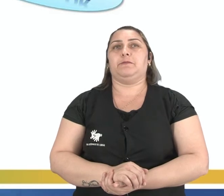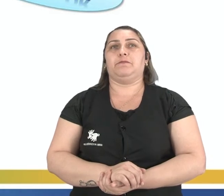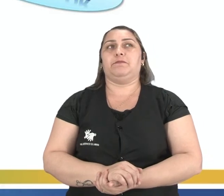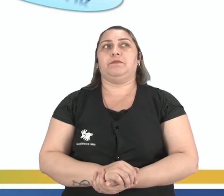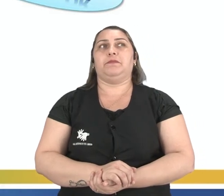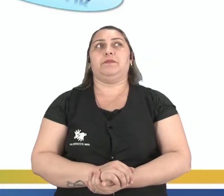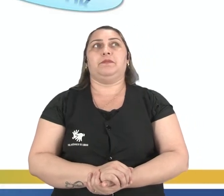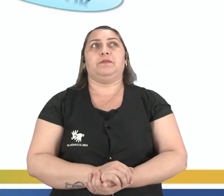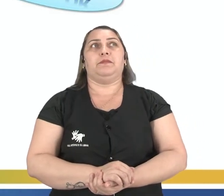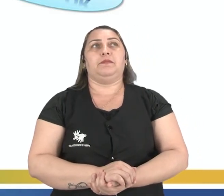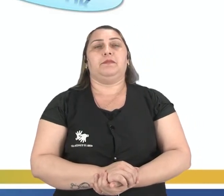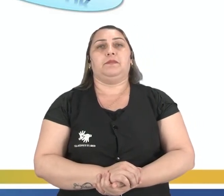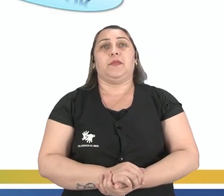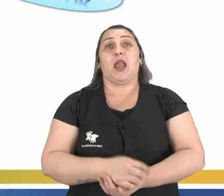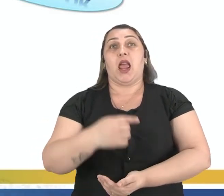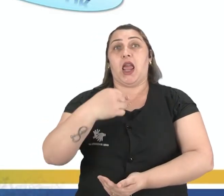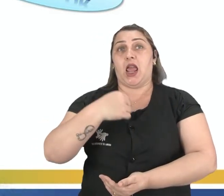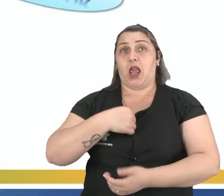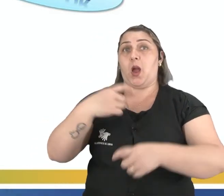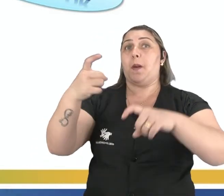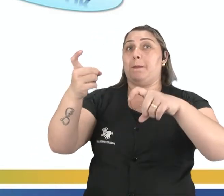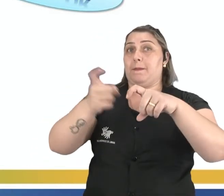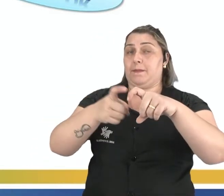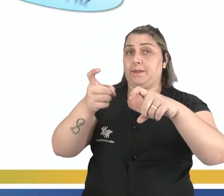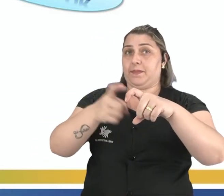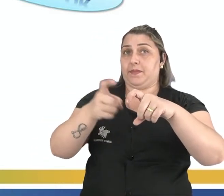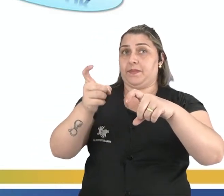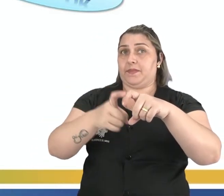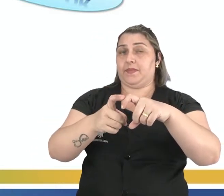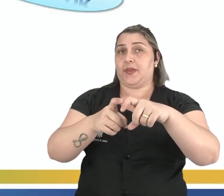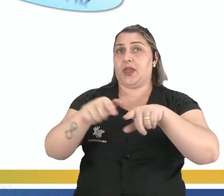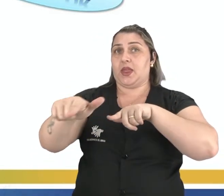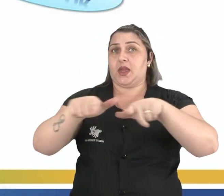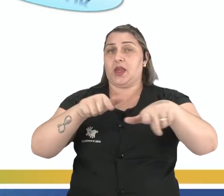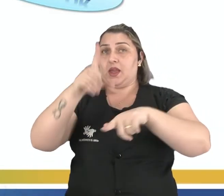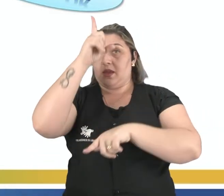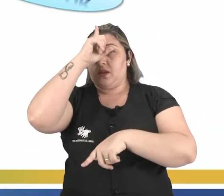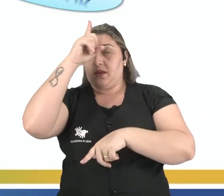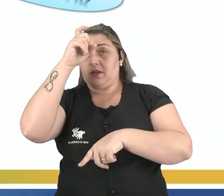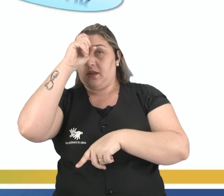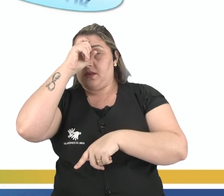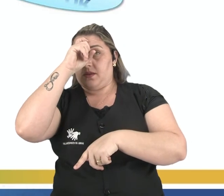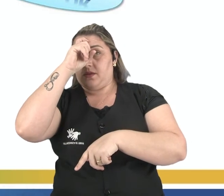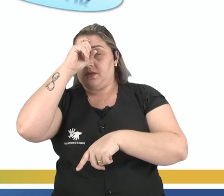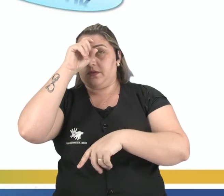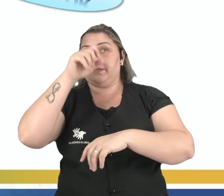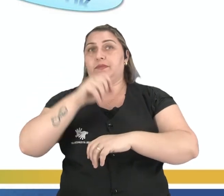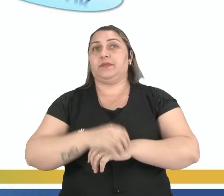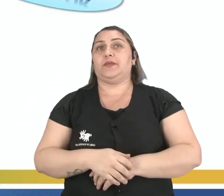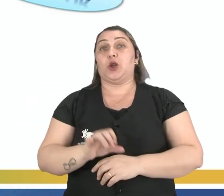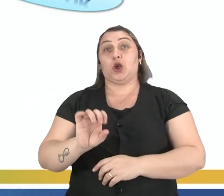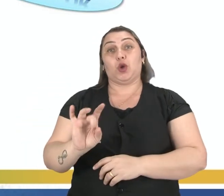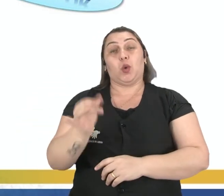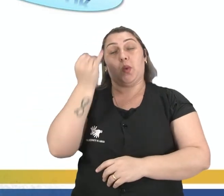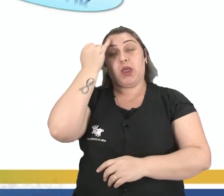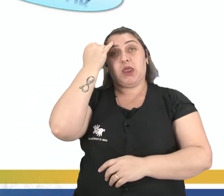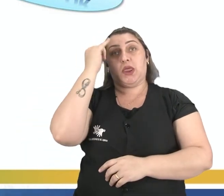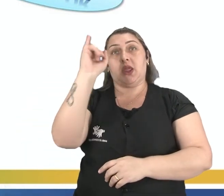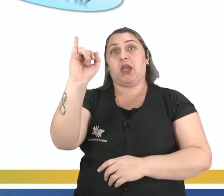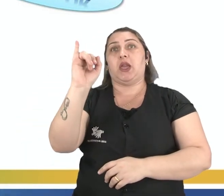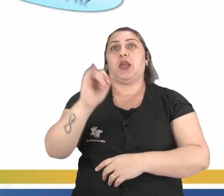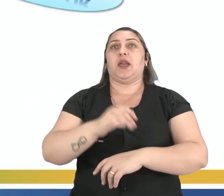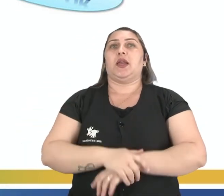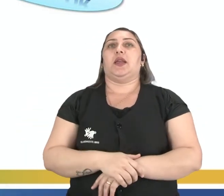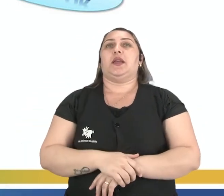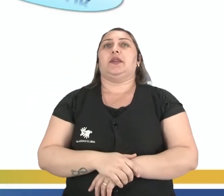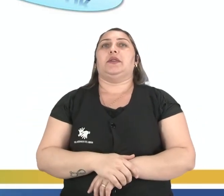like my job. Então, eu sou médico. Trabalho no hospital. Então, eu estou dando só uma ideia, né? Uma consequência